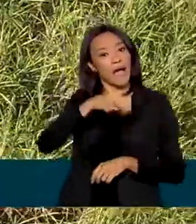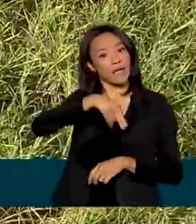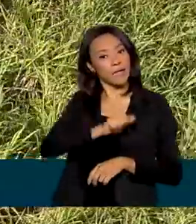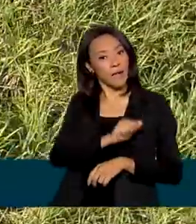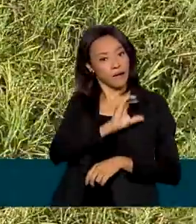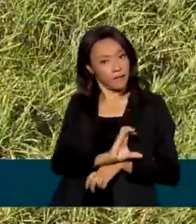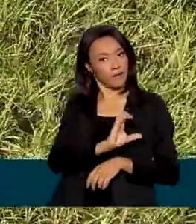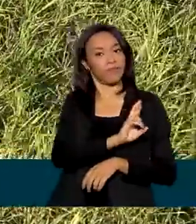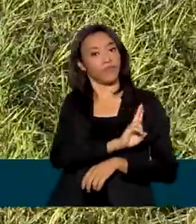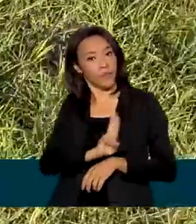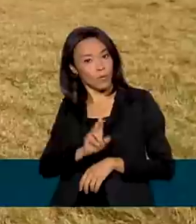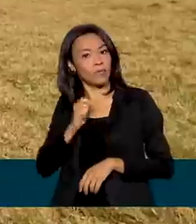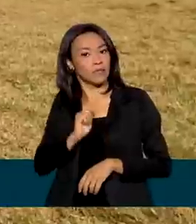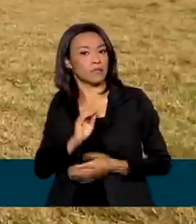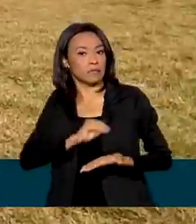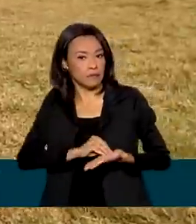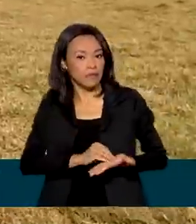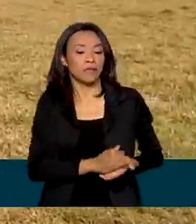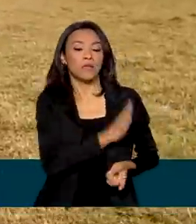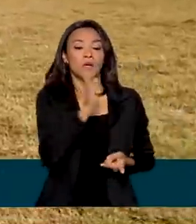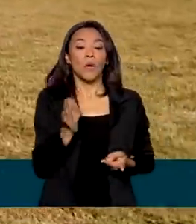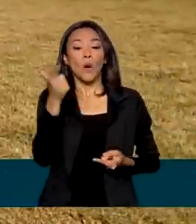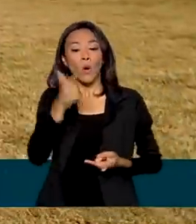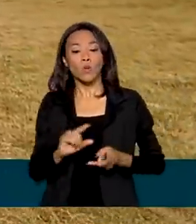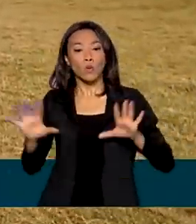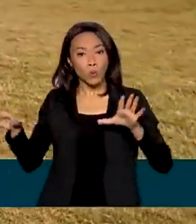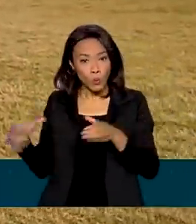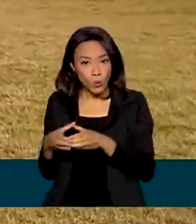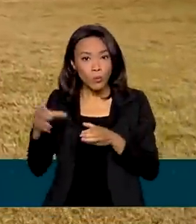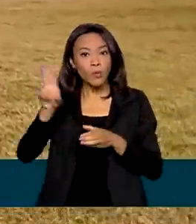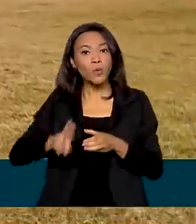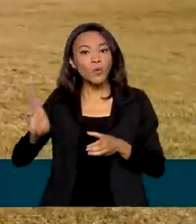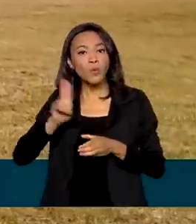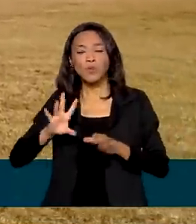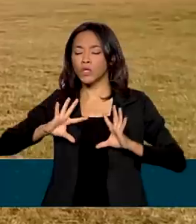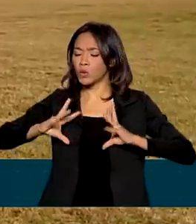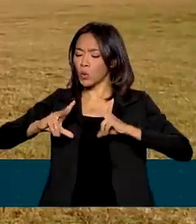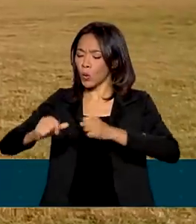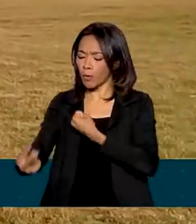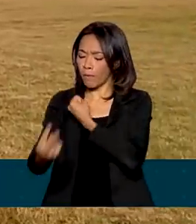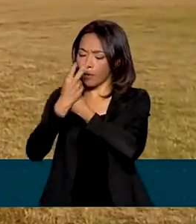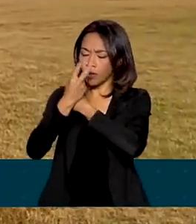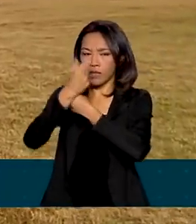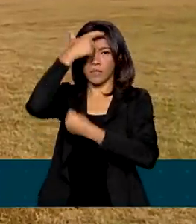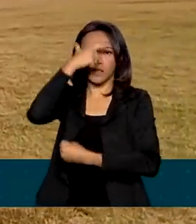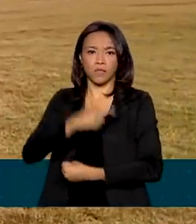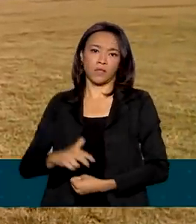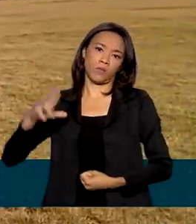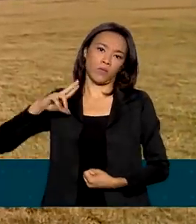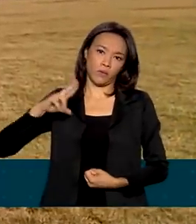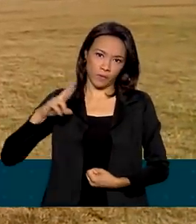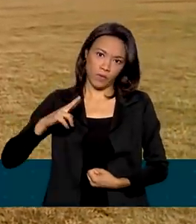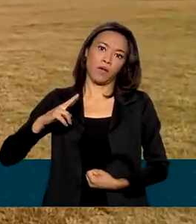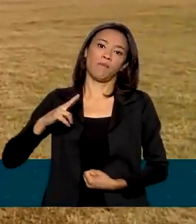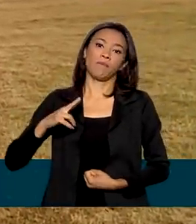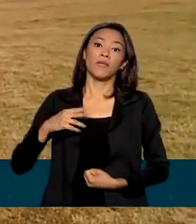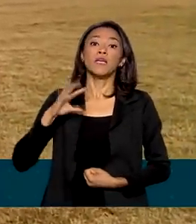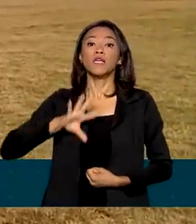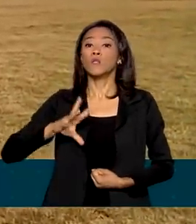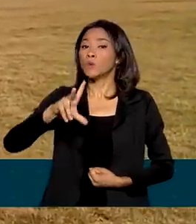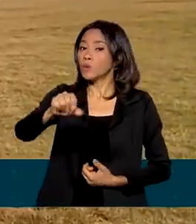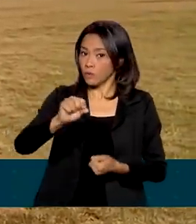Outra exigência é que a equipe de campo utilize todos os equipamentos de proteção individual necessários. E as atividades